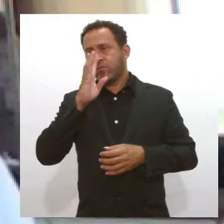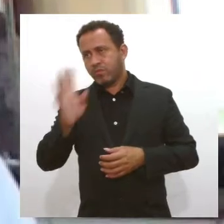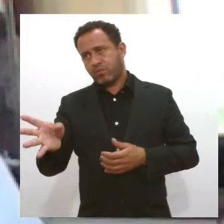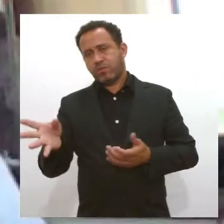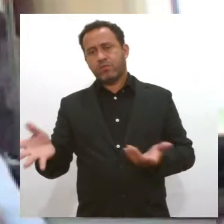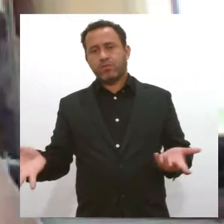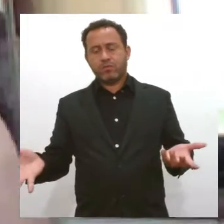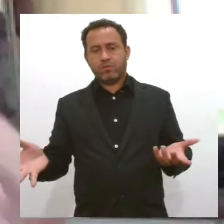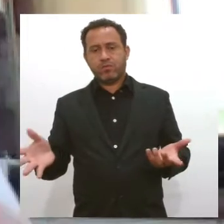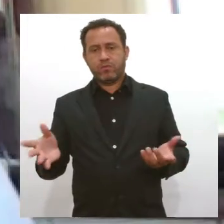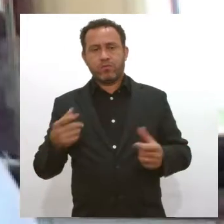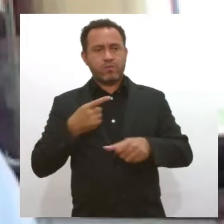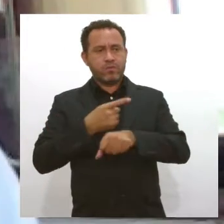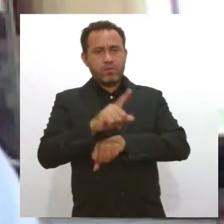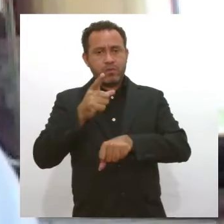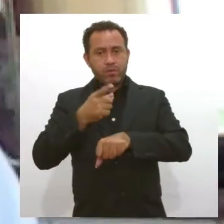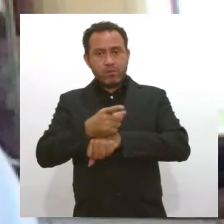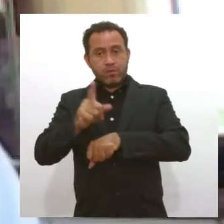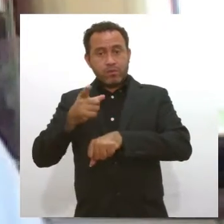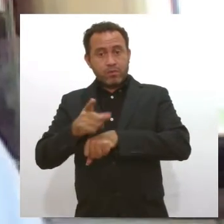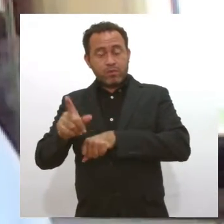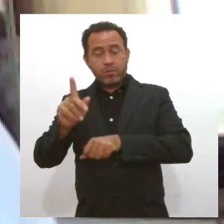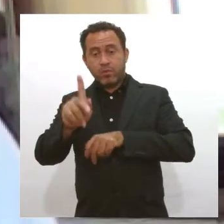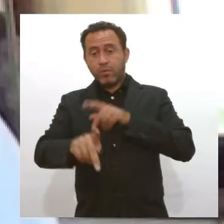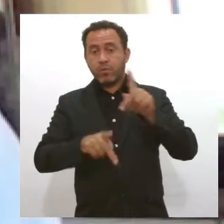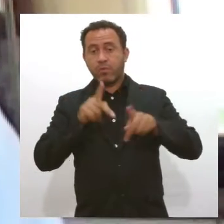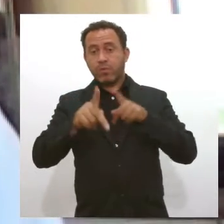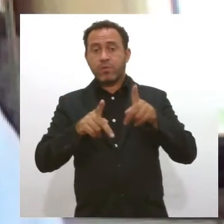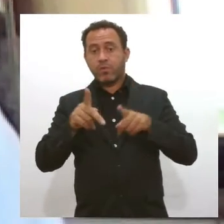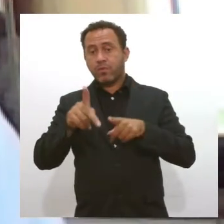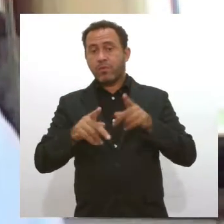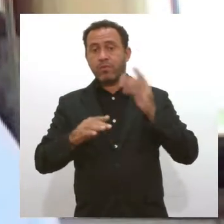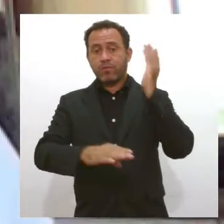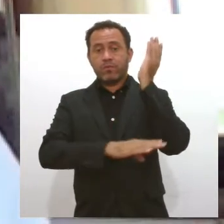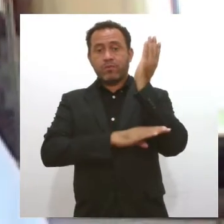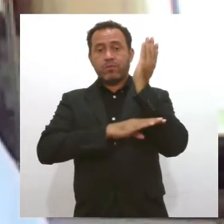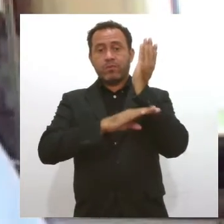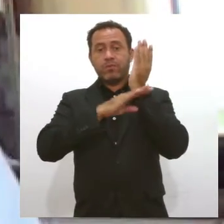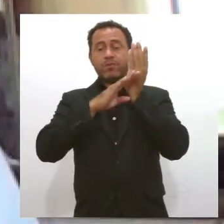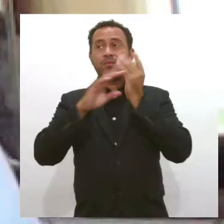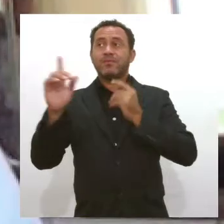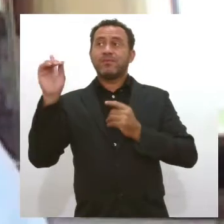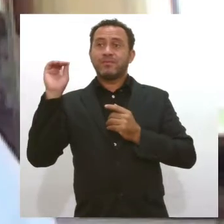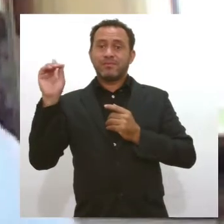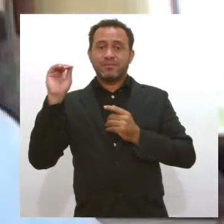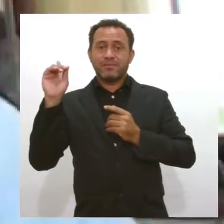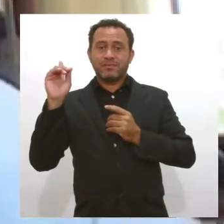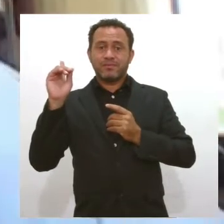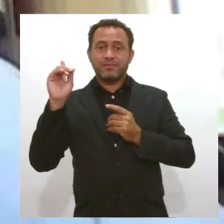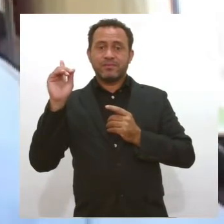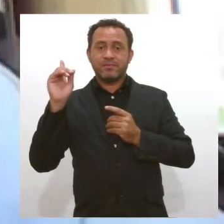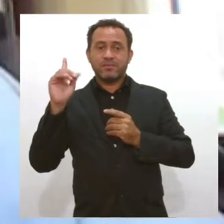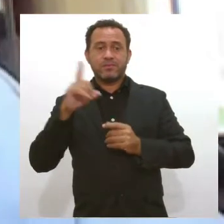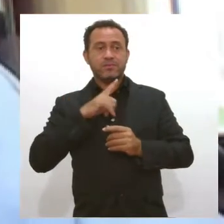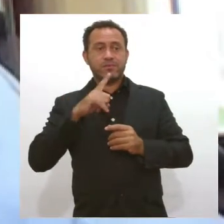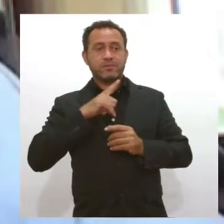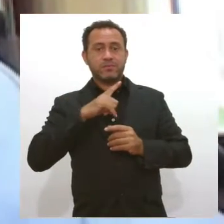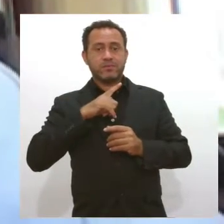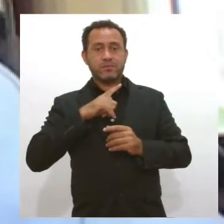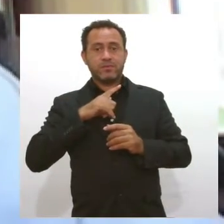a desproporção utilizada pelo aparato estatal para promover uma desocupação num período